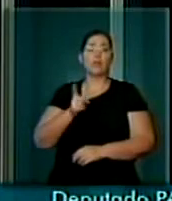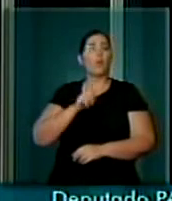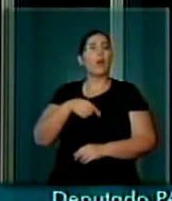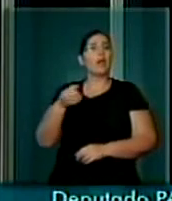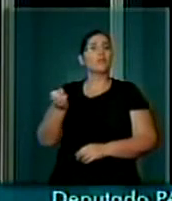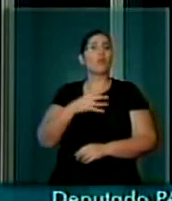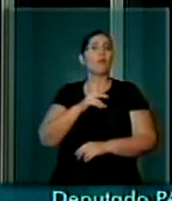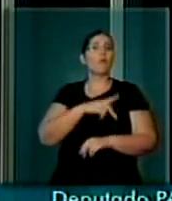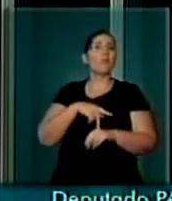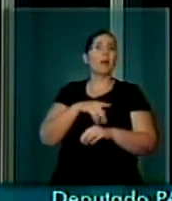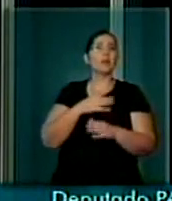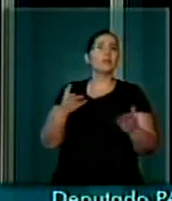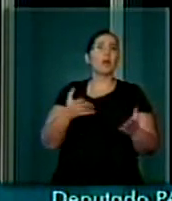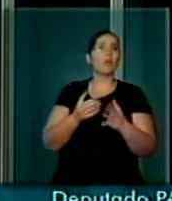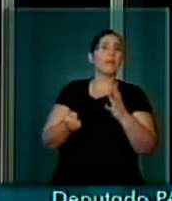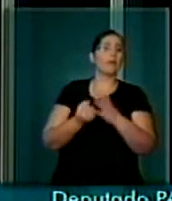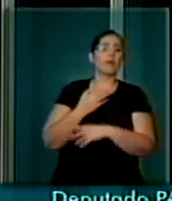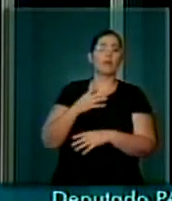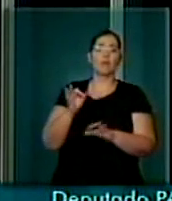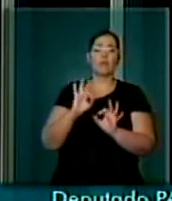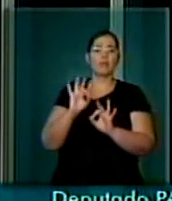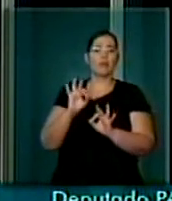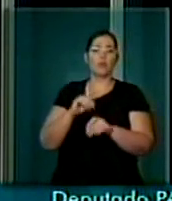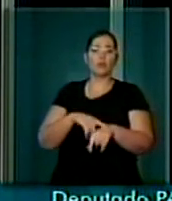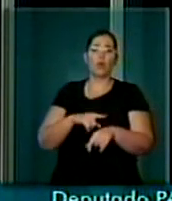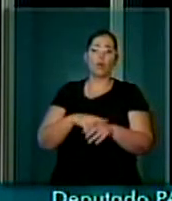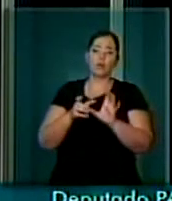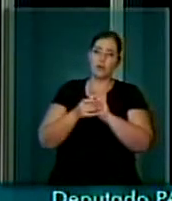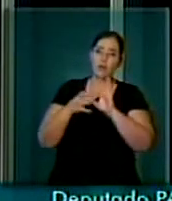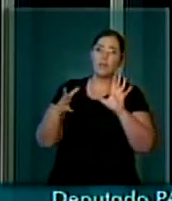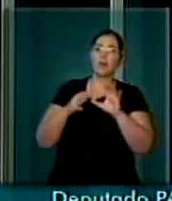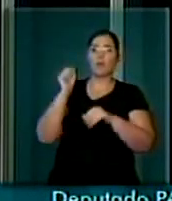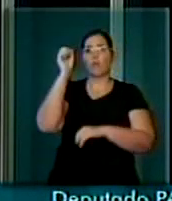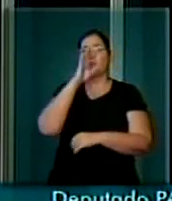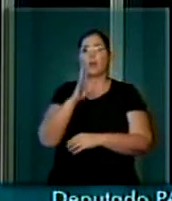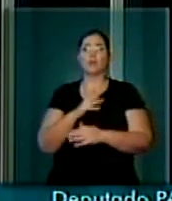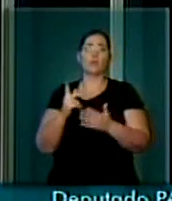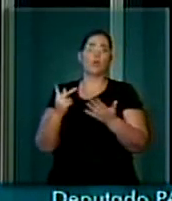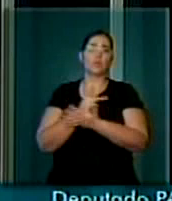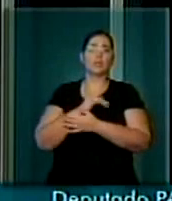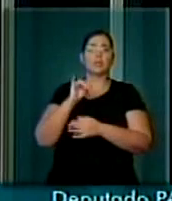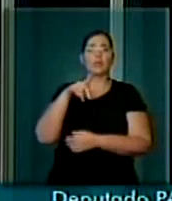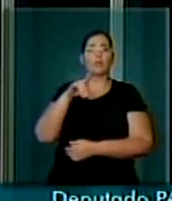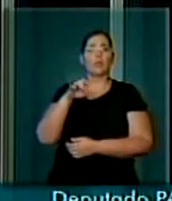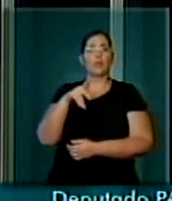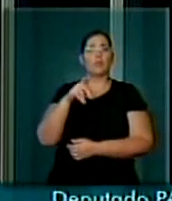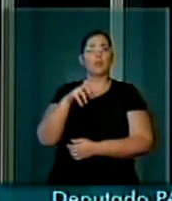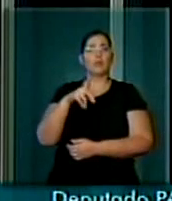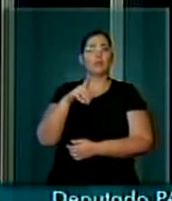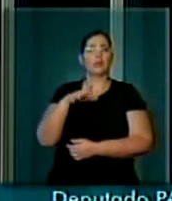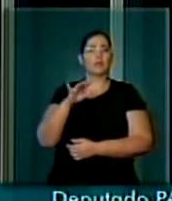nação que surgia do ato declaratório de independência de